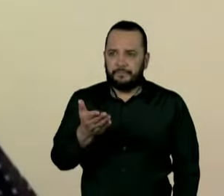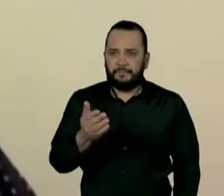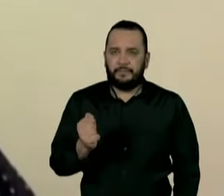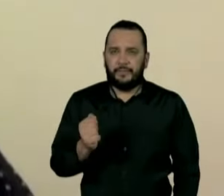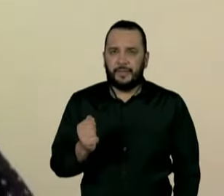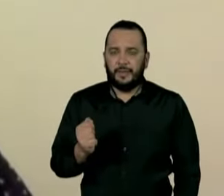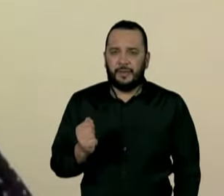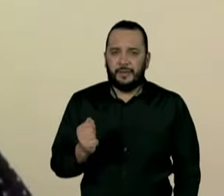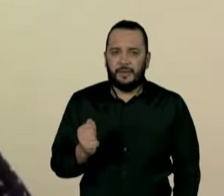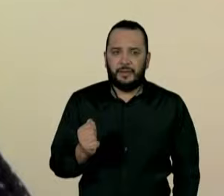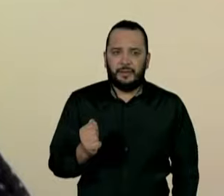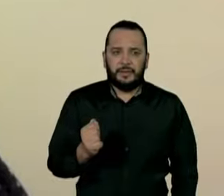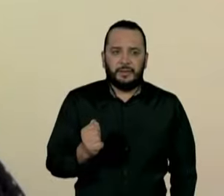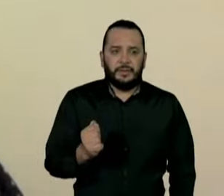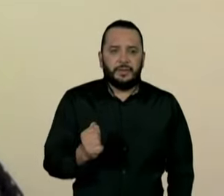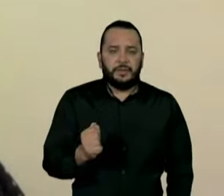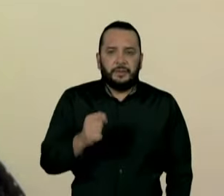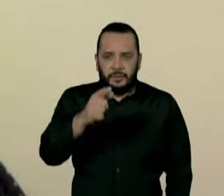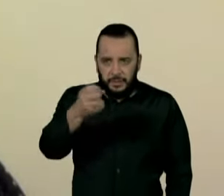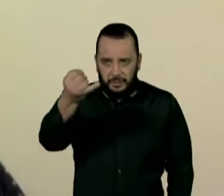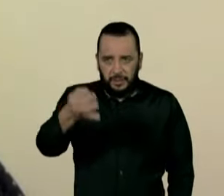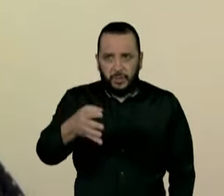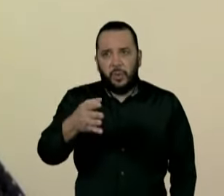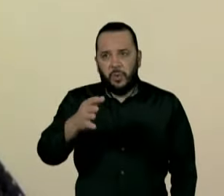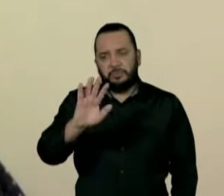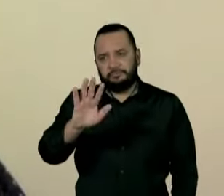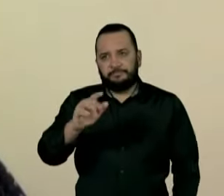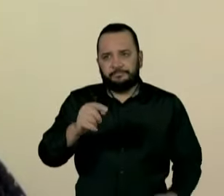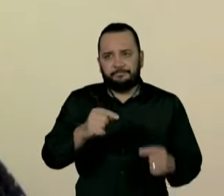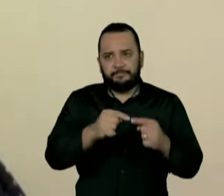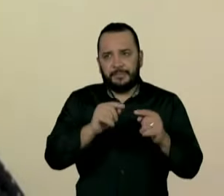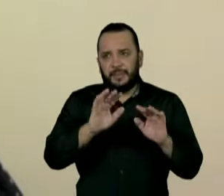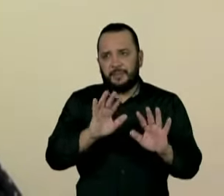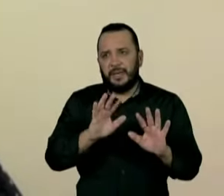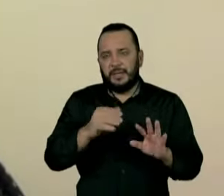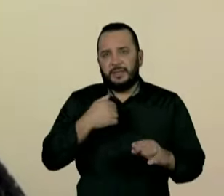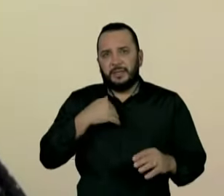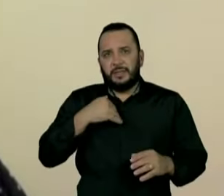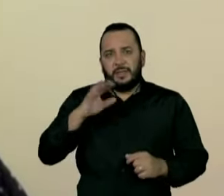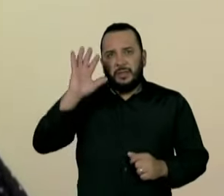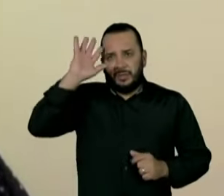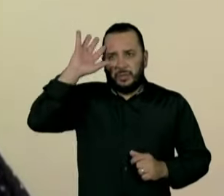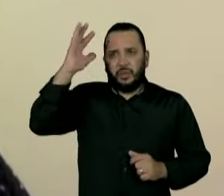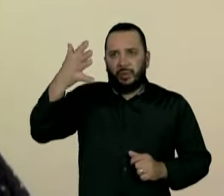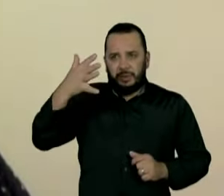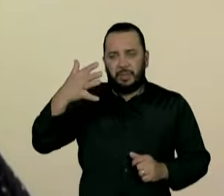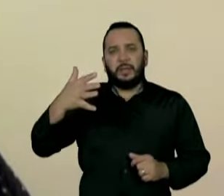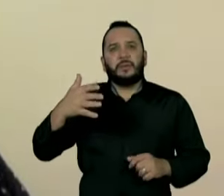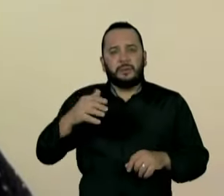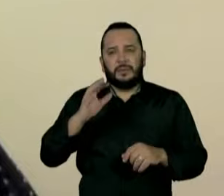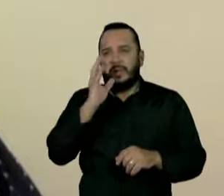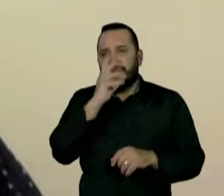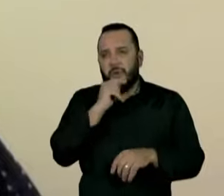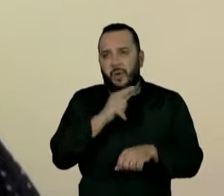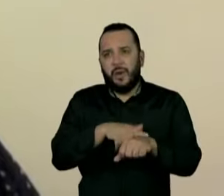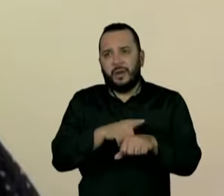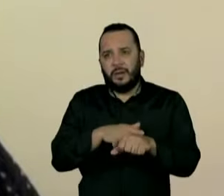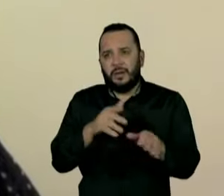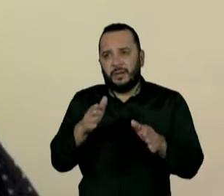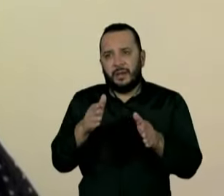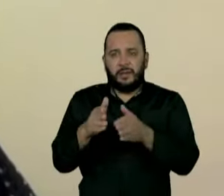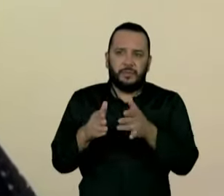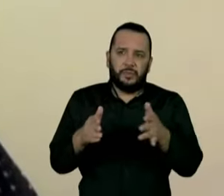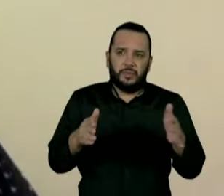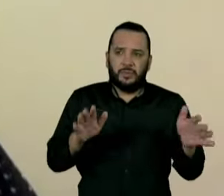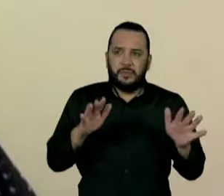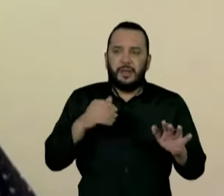Governador, claro que o que o senhor está falando faz sentido, mas são soluções estruturais que demandam muito tempo. Então, acho que